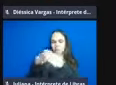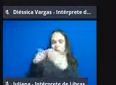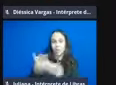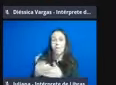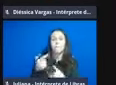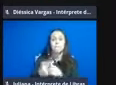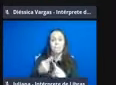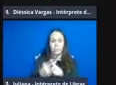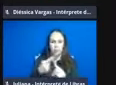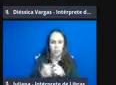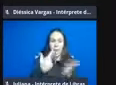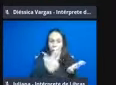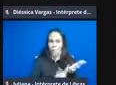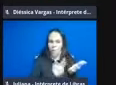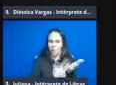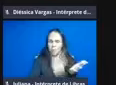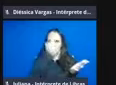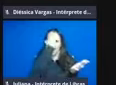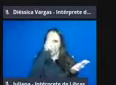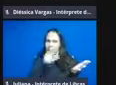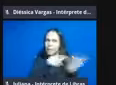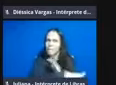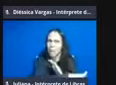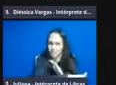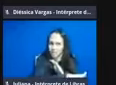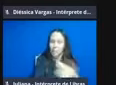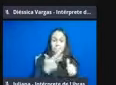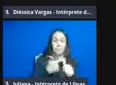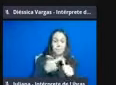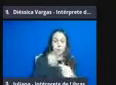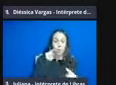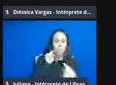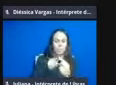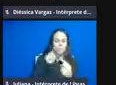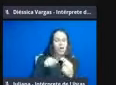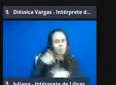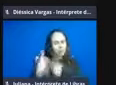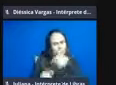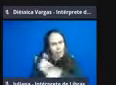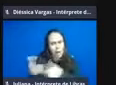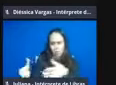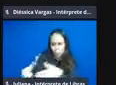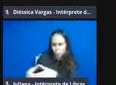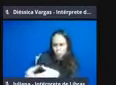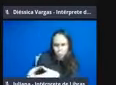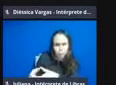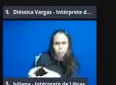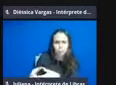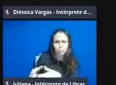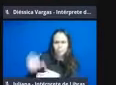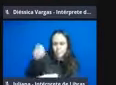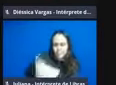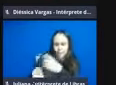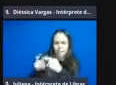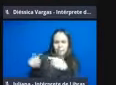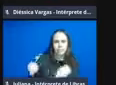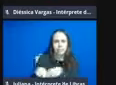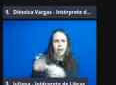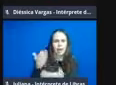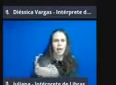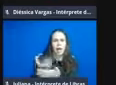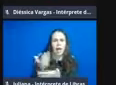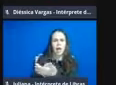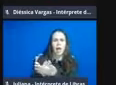nasceu secundário, né, então o objetivo nosso era primeiro trabalhar com um grupo de crianças, trabalhar na escola, educação básica,